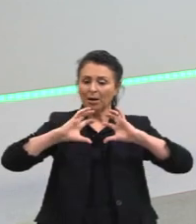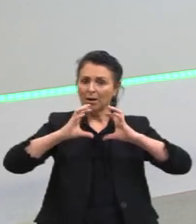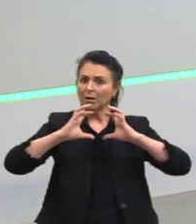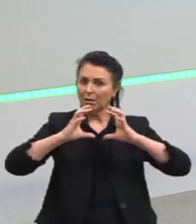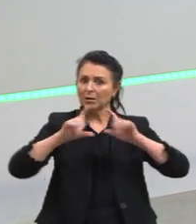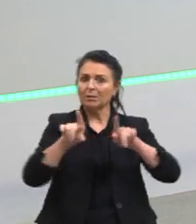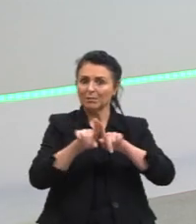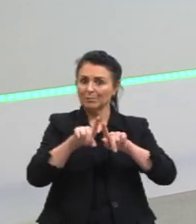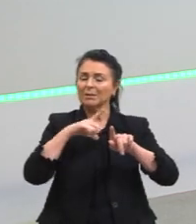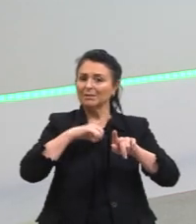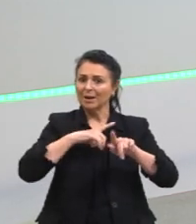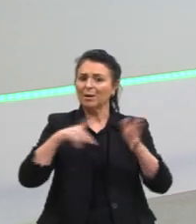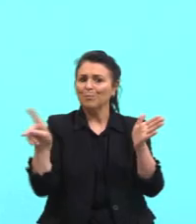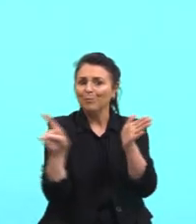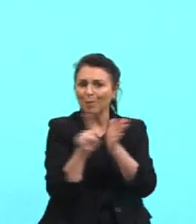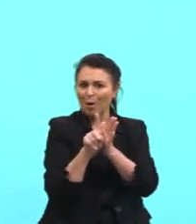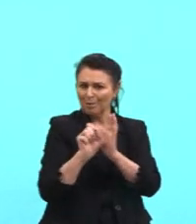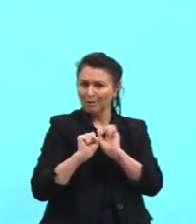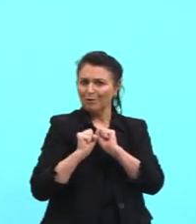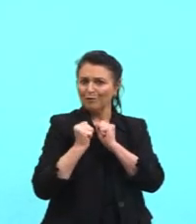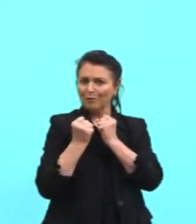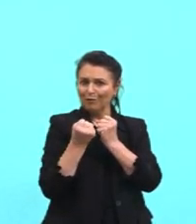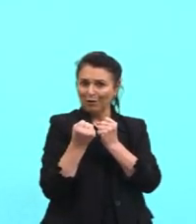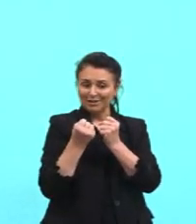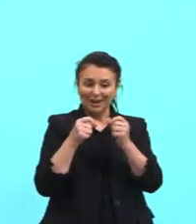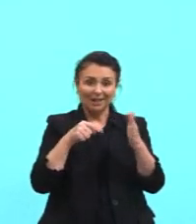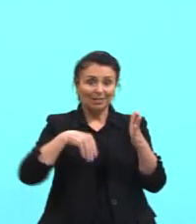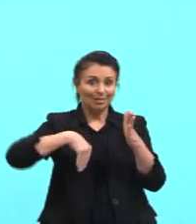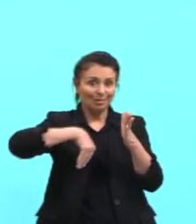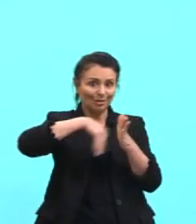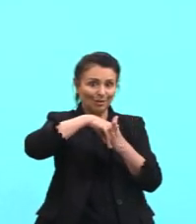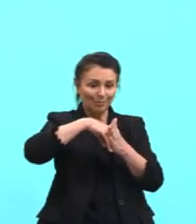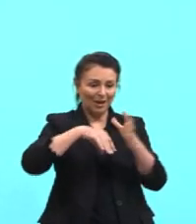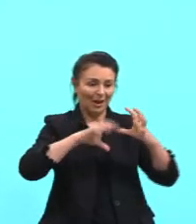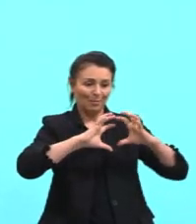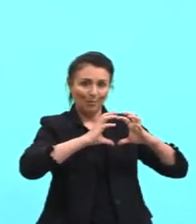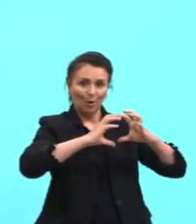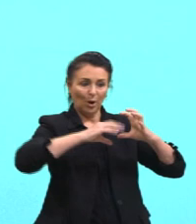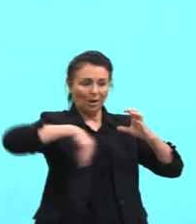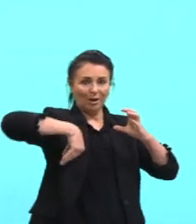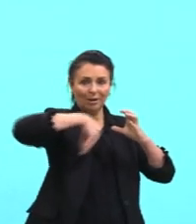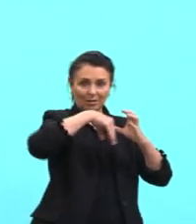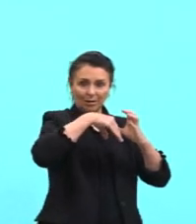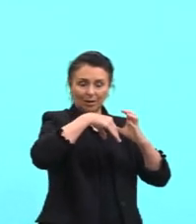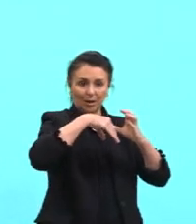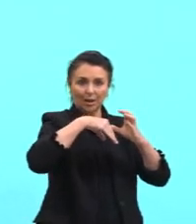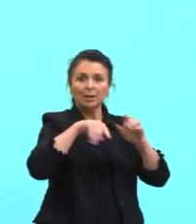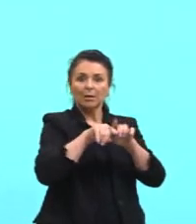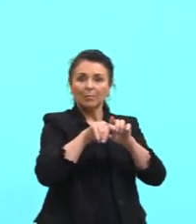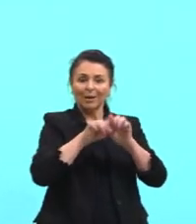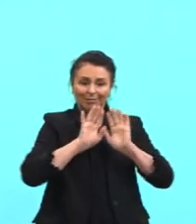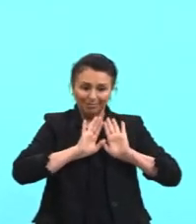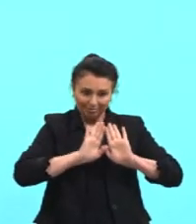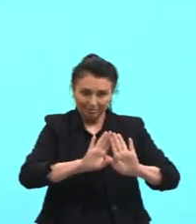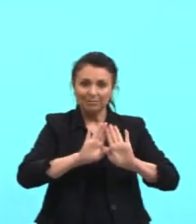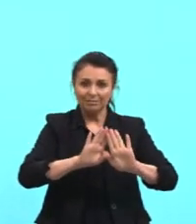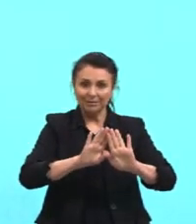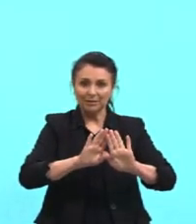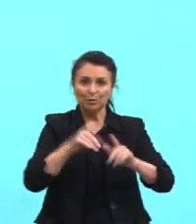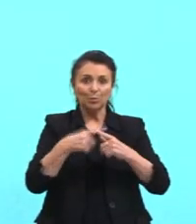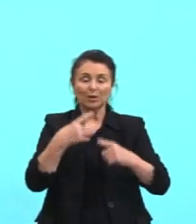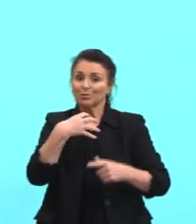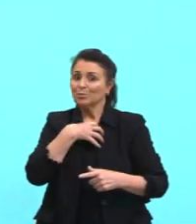está fazendo uma força no pé. A gente não sente, né gente? O nosso pé sendo empurrado na hora que está dando um chute. A gente só sente